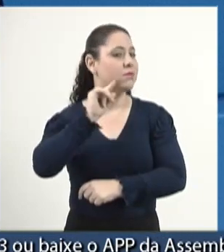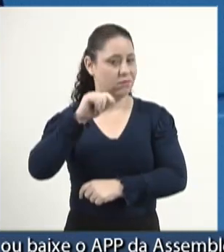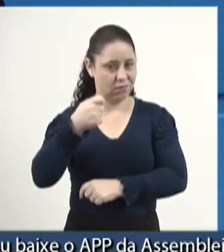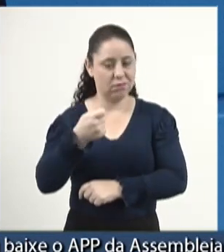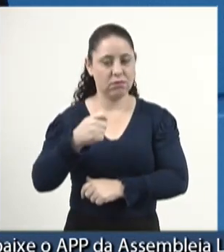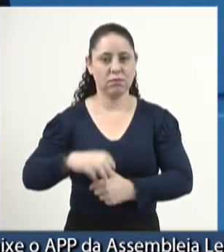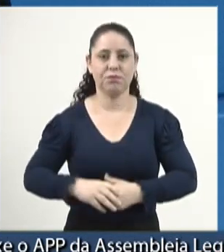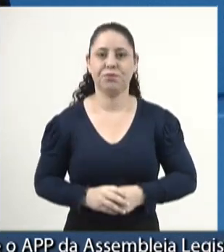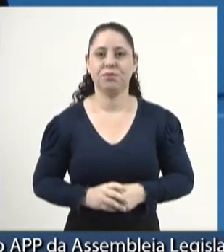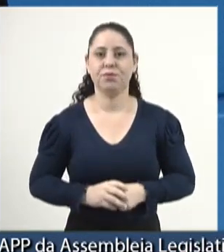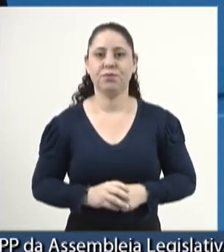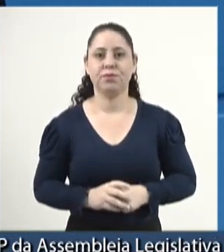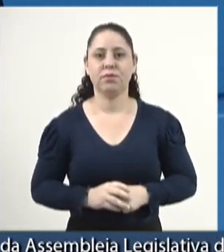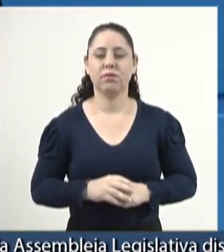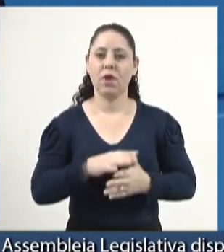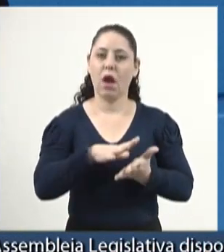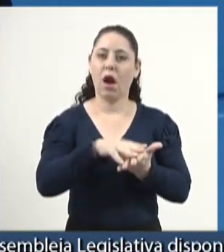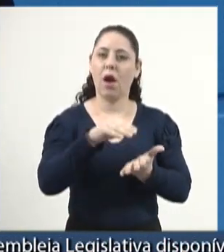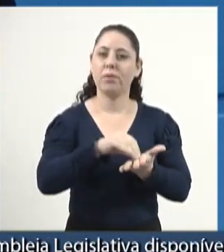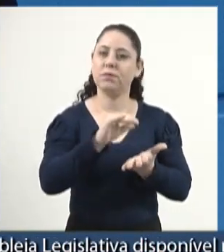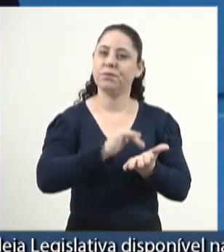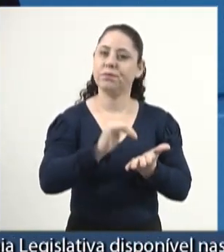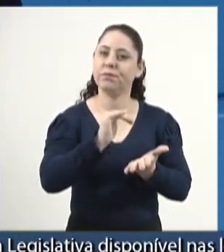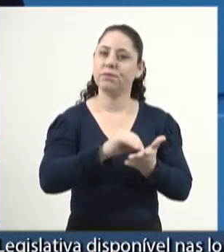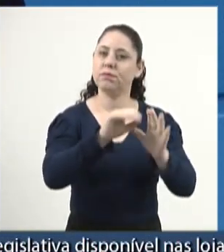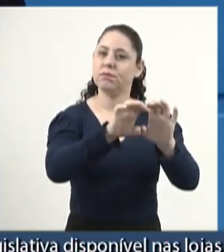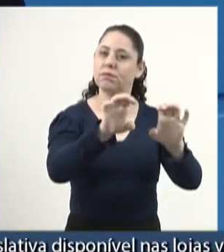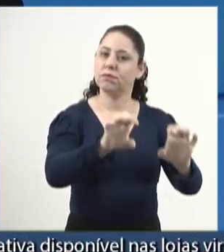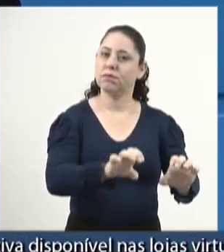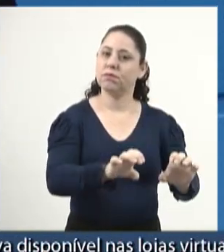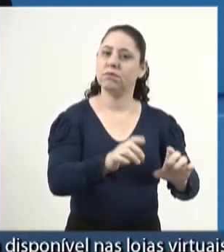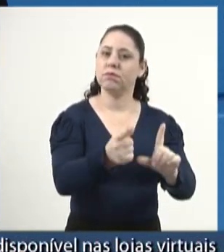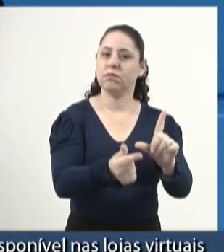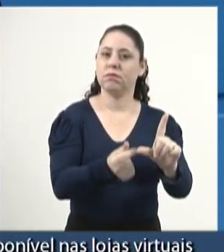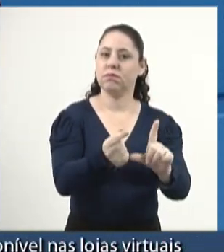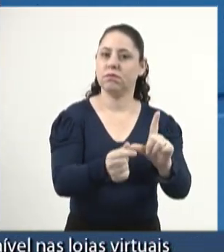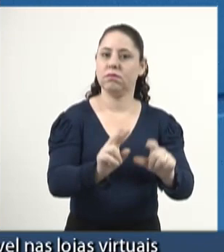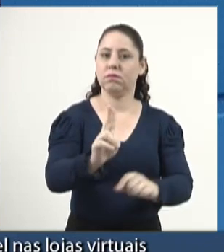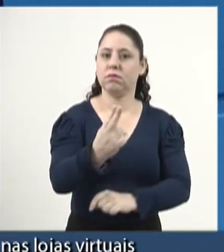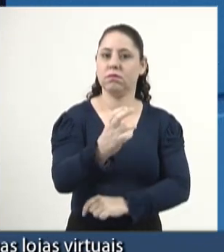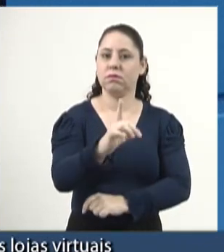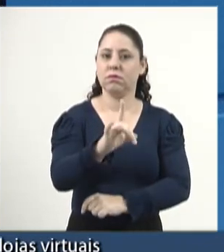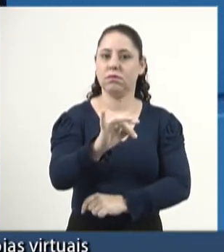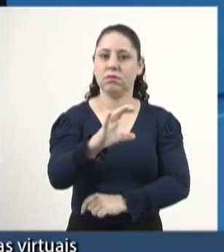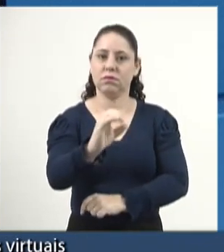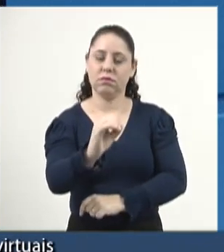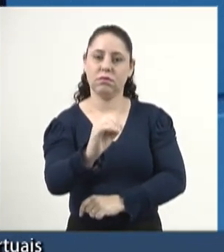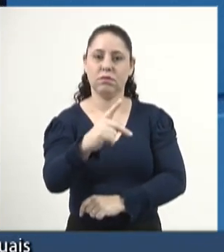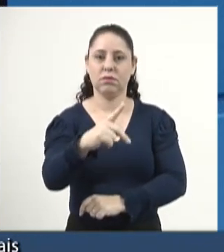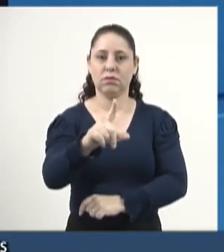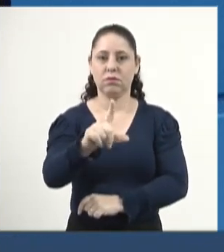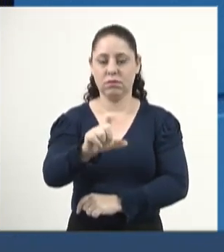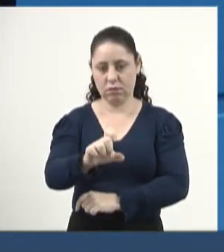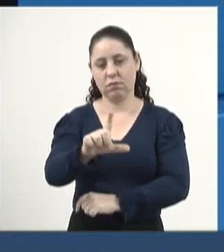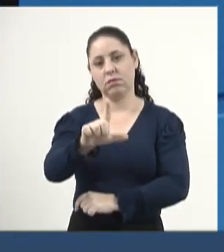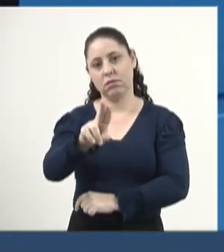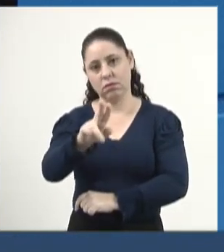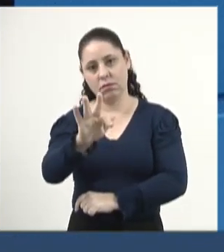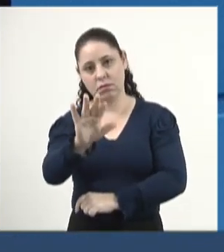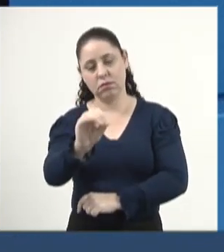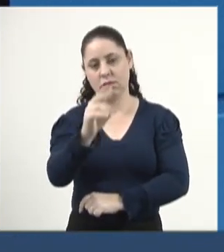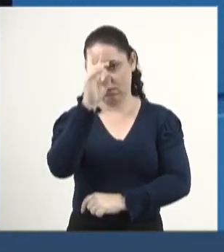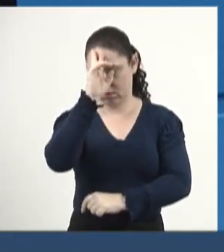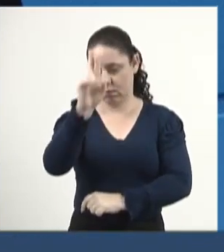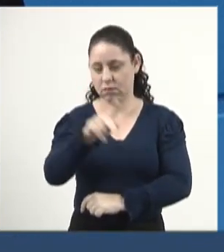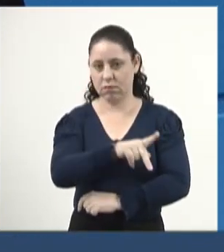Rídeo, com cópia ao secretário de Infraestrutura e Logística, Hélio Pelufo, e ao diretor